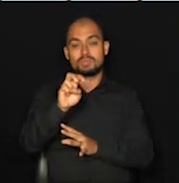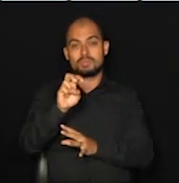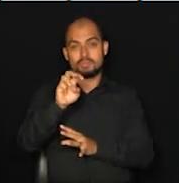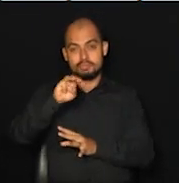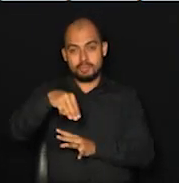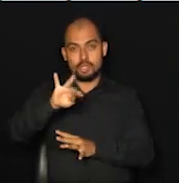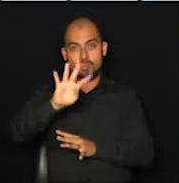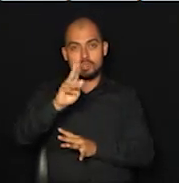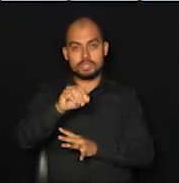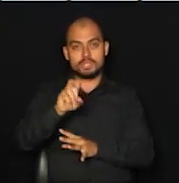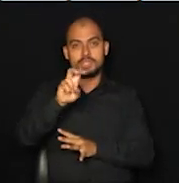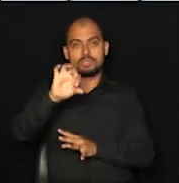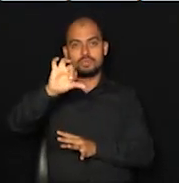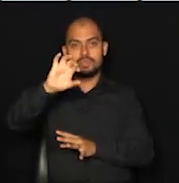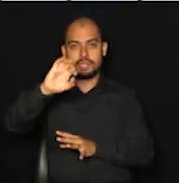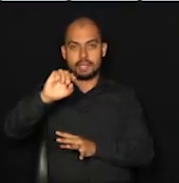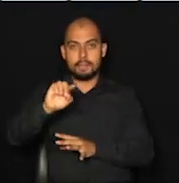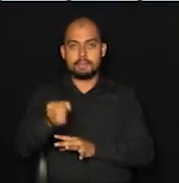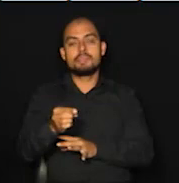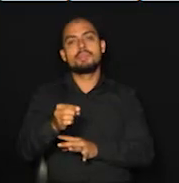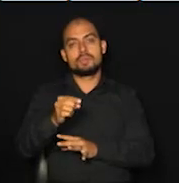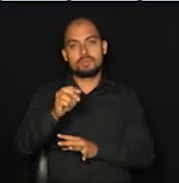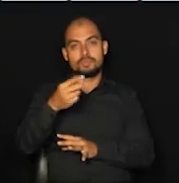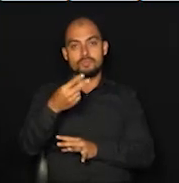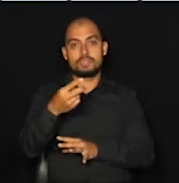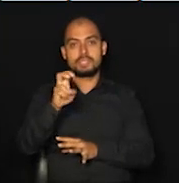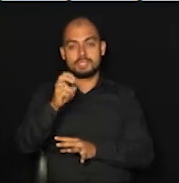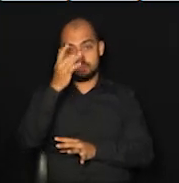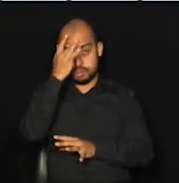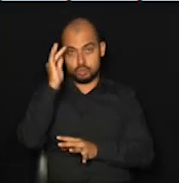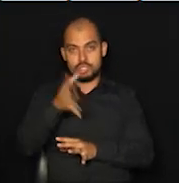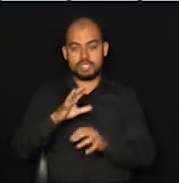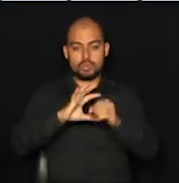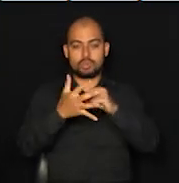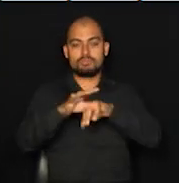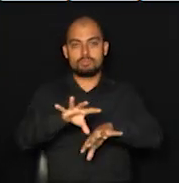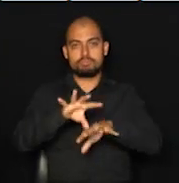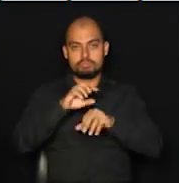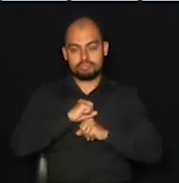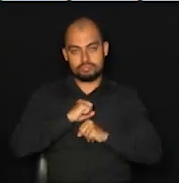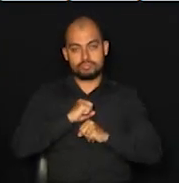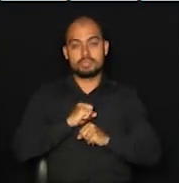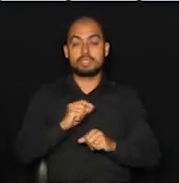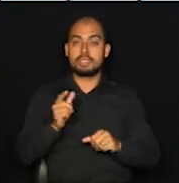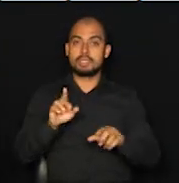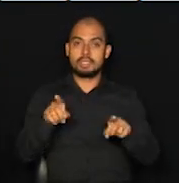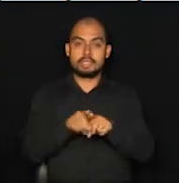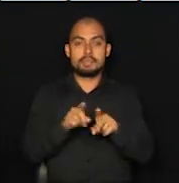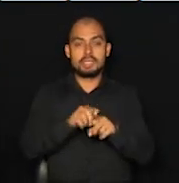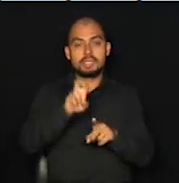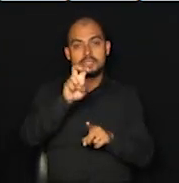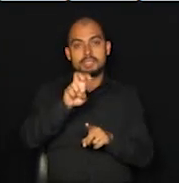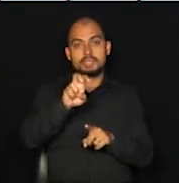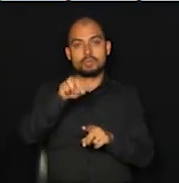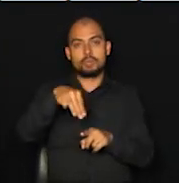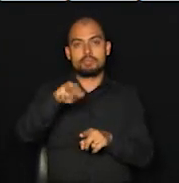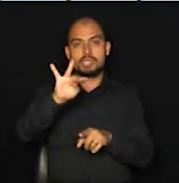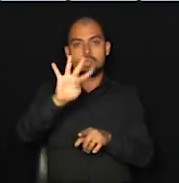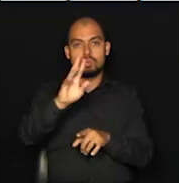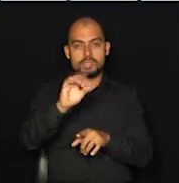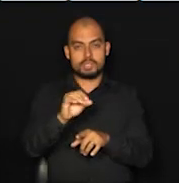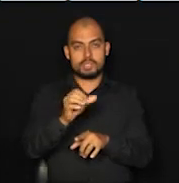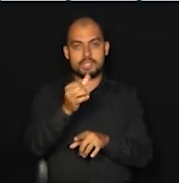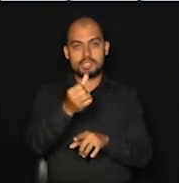.025 pessoas já foram contaminadas com a Covid-19, nós temos 5.064